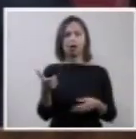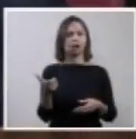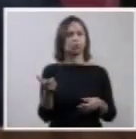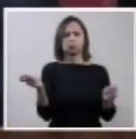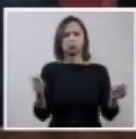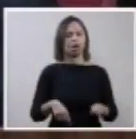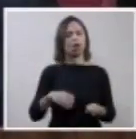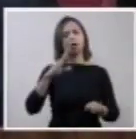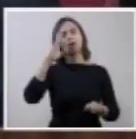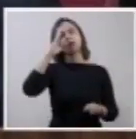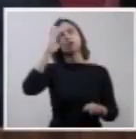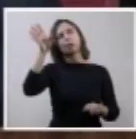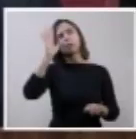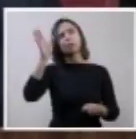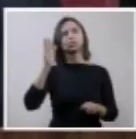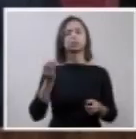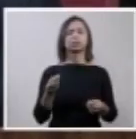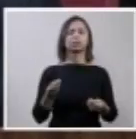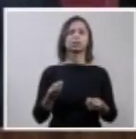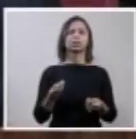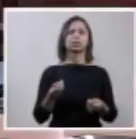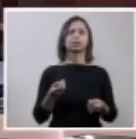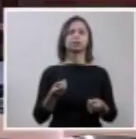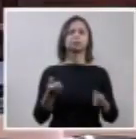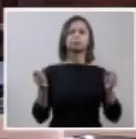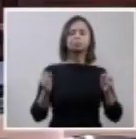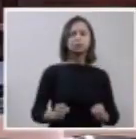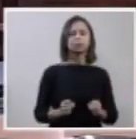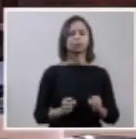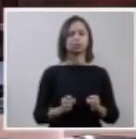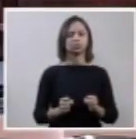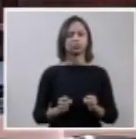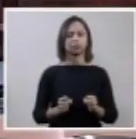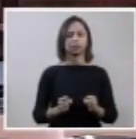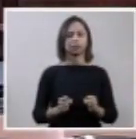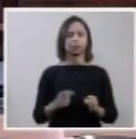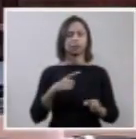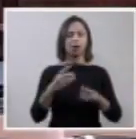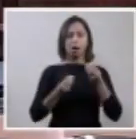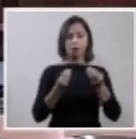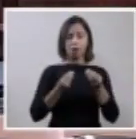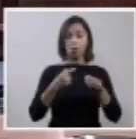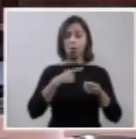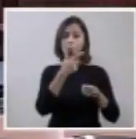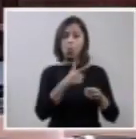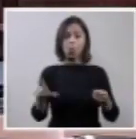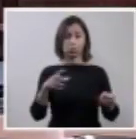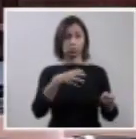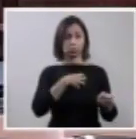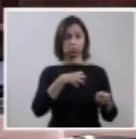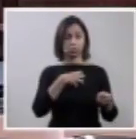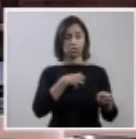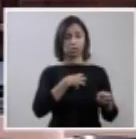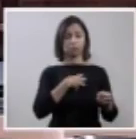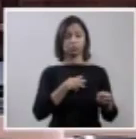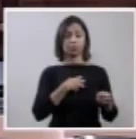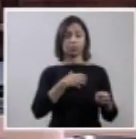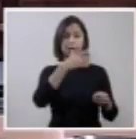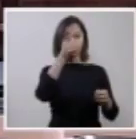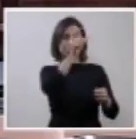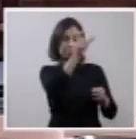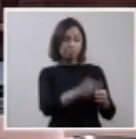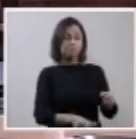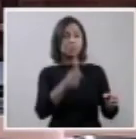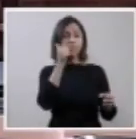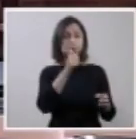se possa compelir também, é outra face da moeda, a mulher à